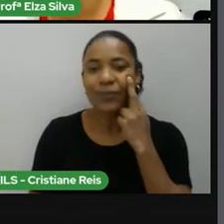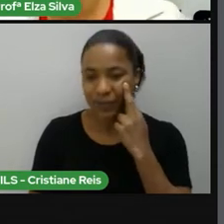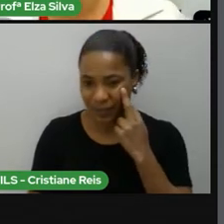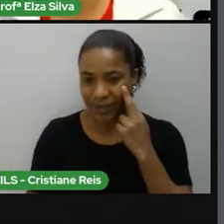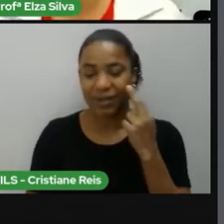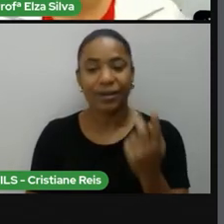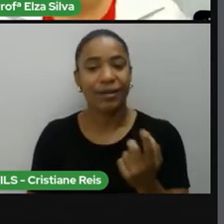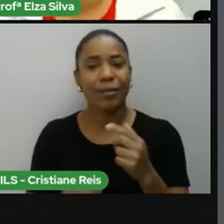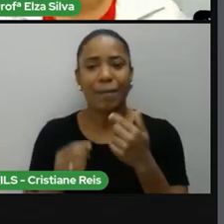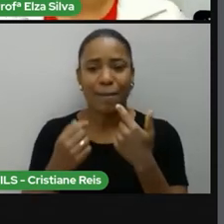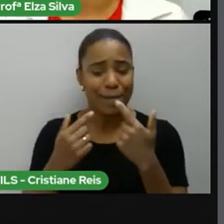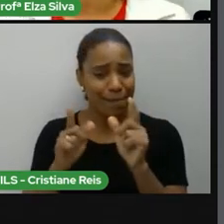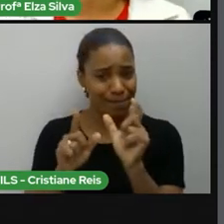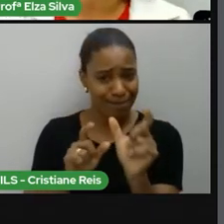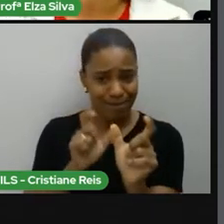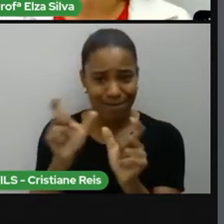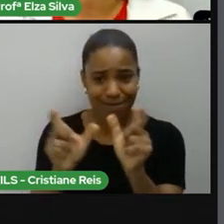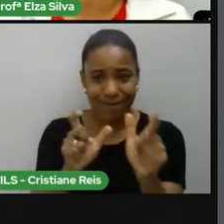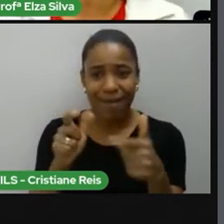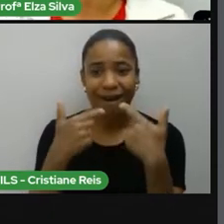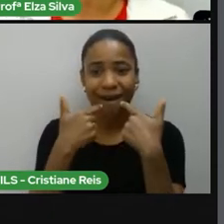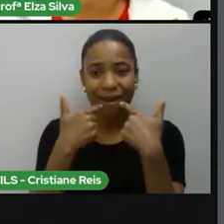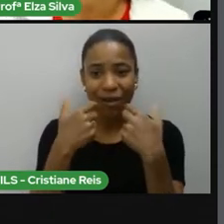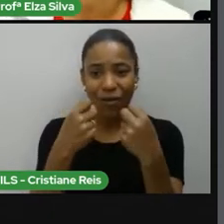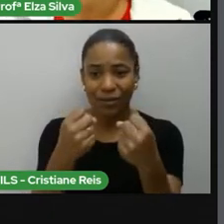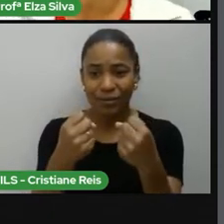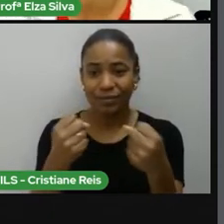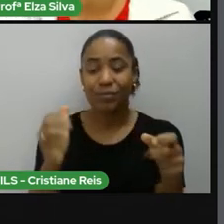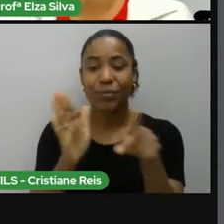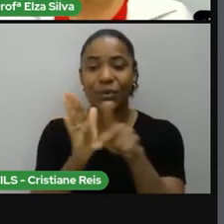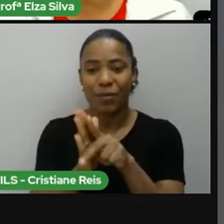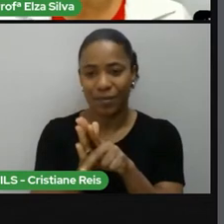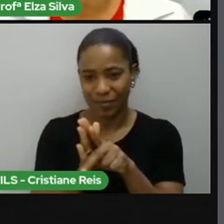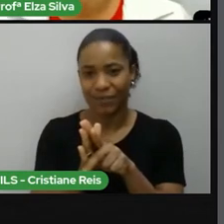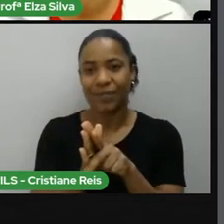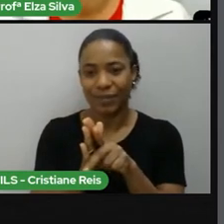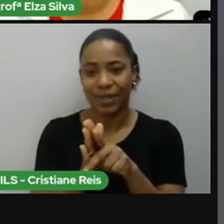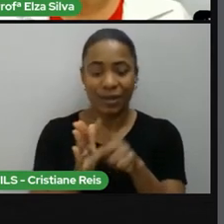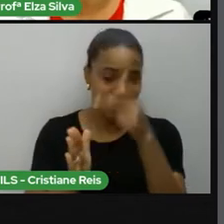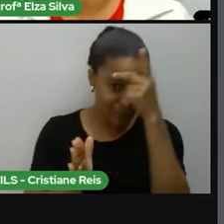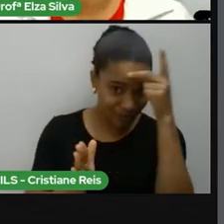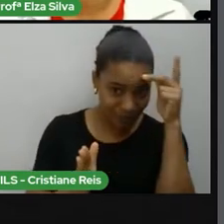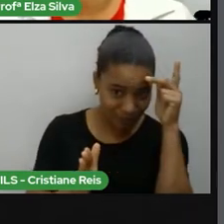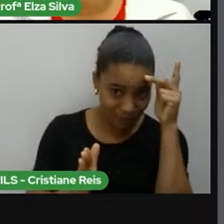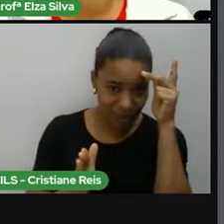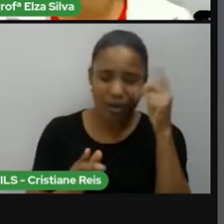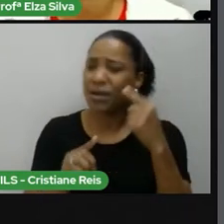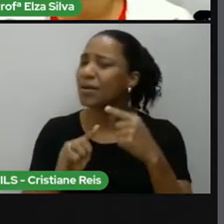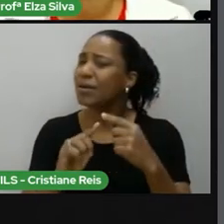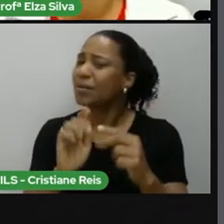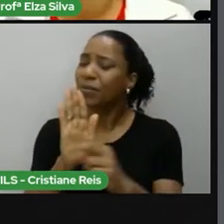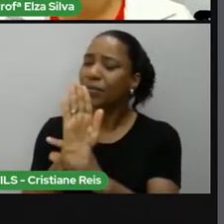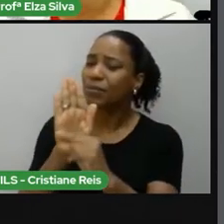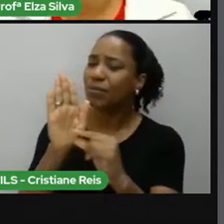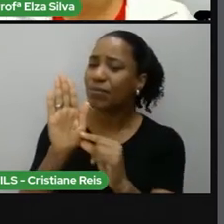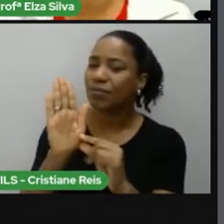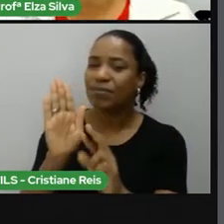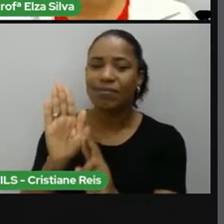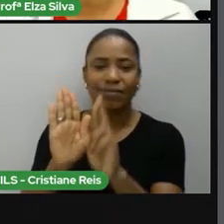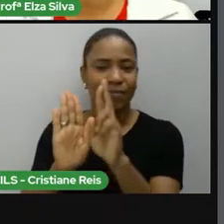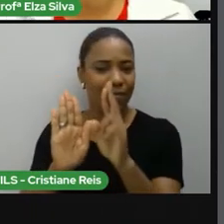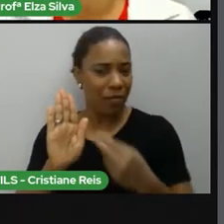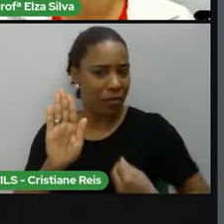linguísticas ou situações que qualificam o biografado. Porque uma biografia vai estar